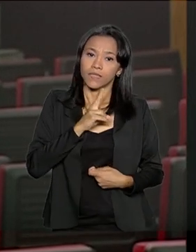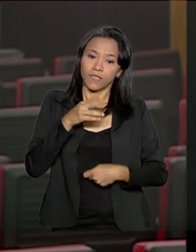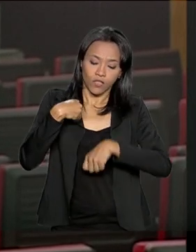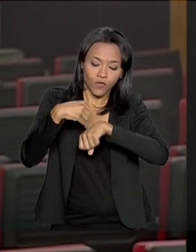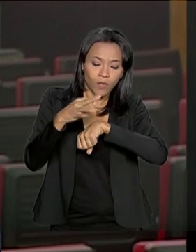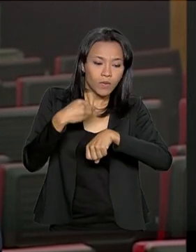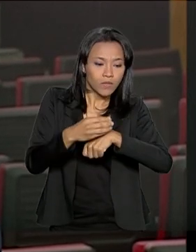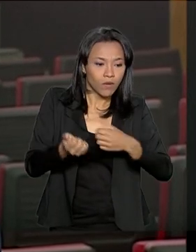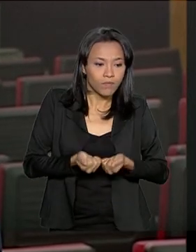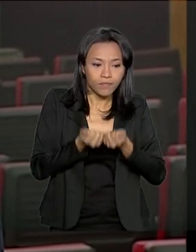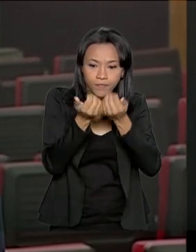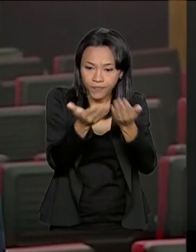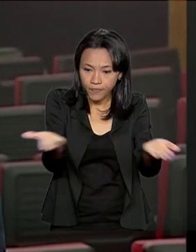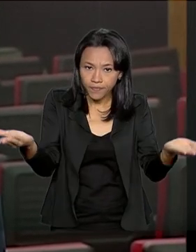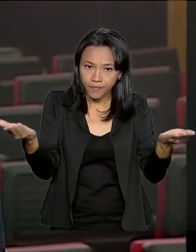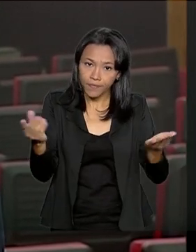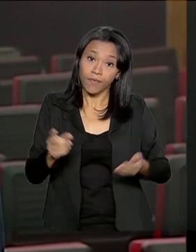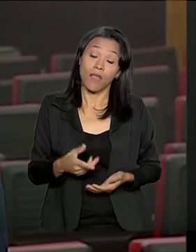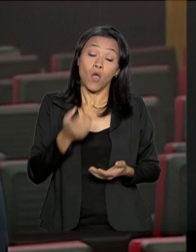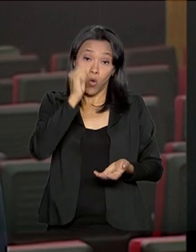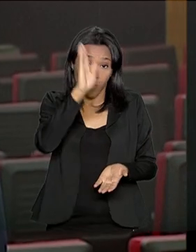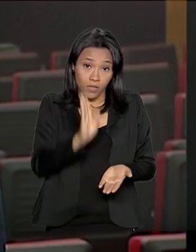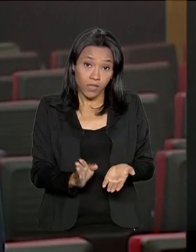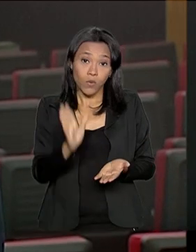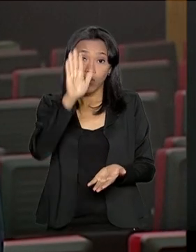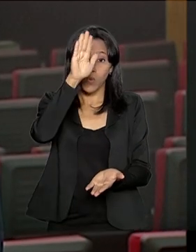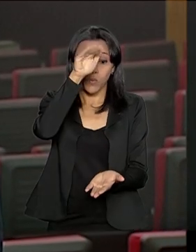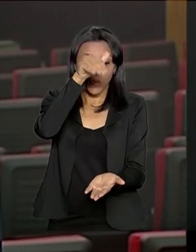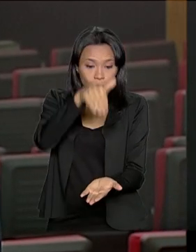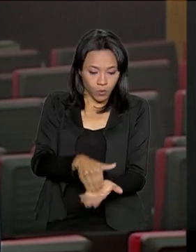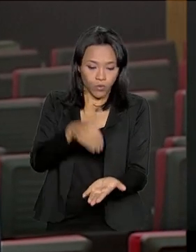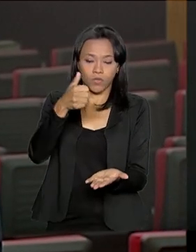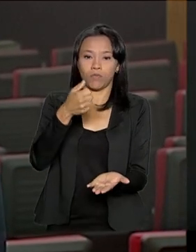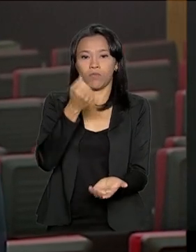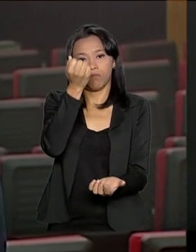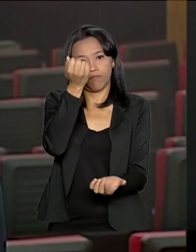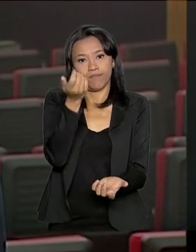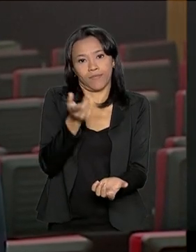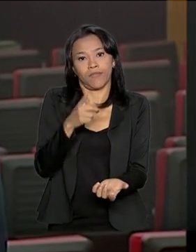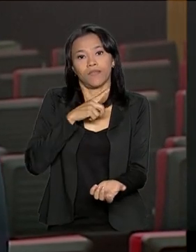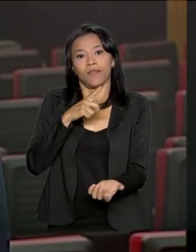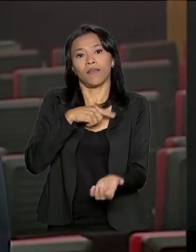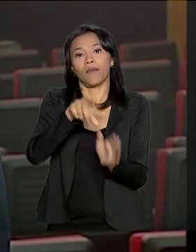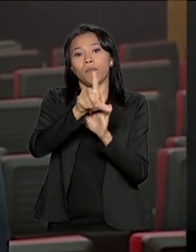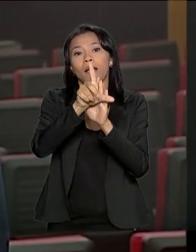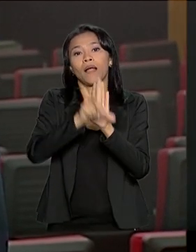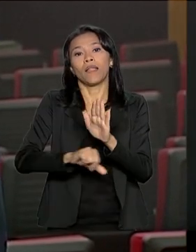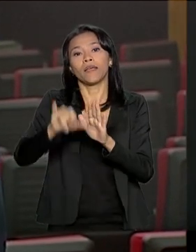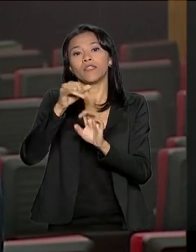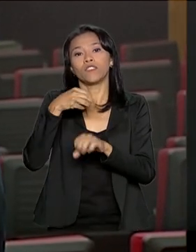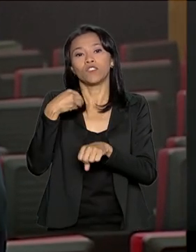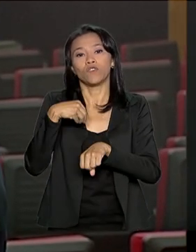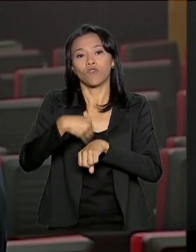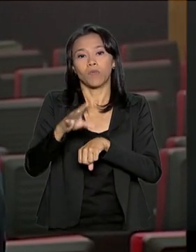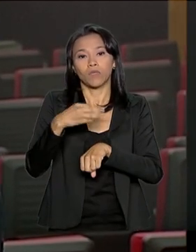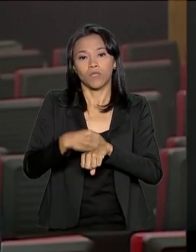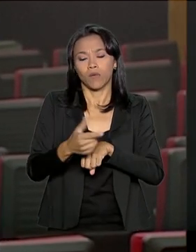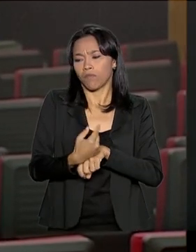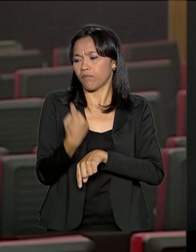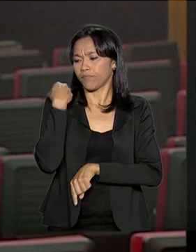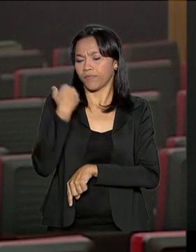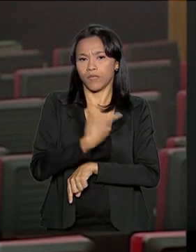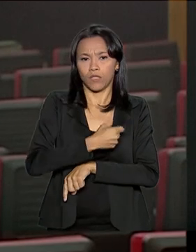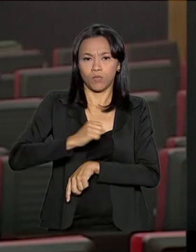população? Isso porque o Brasil foi um dos últimos países da região a ter uma lei de acesso à informação. Ela é de 2011,